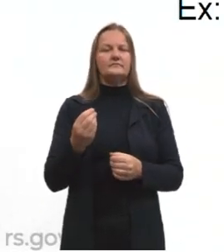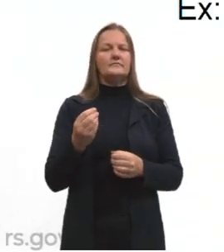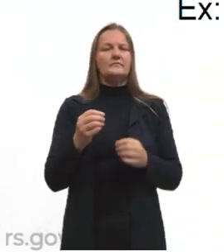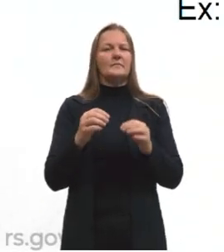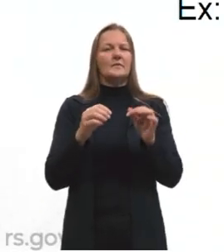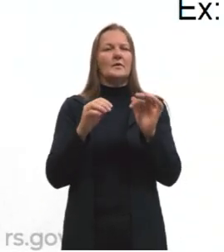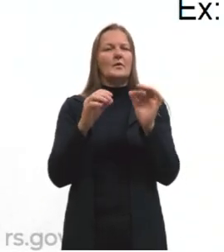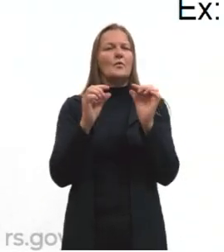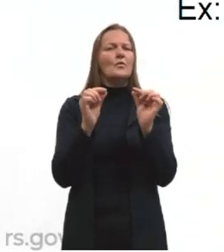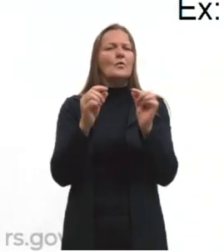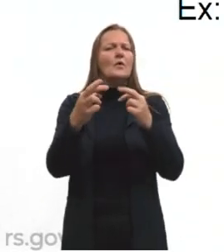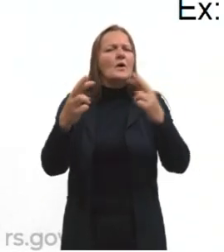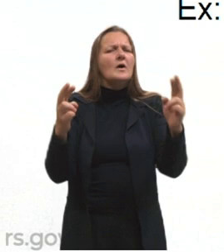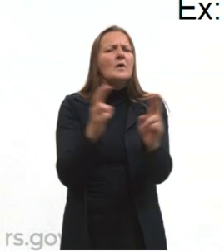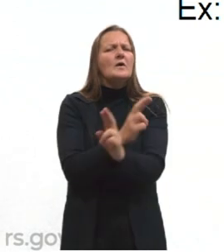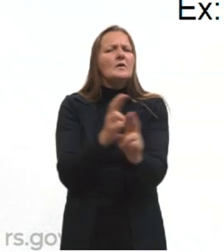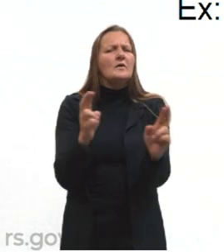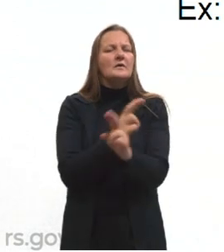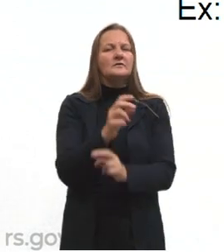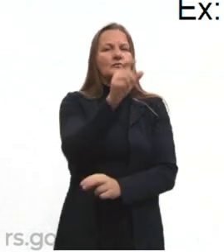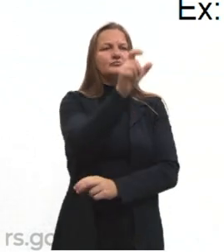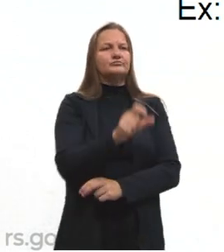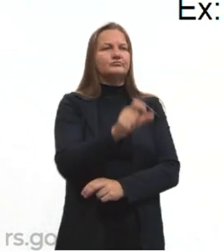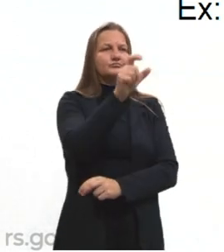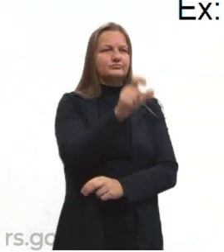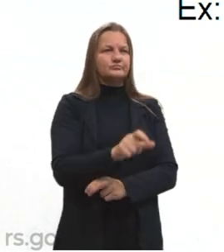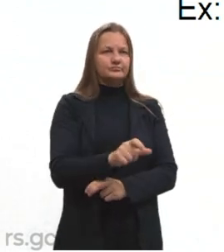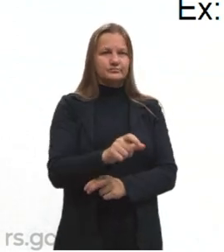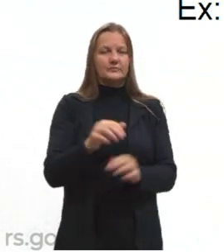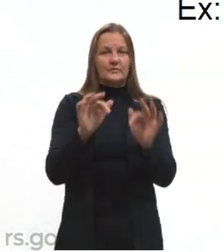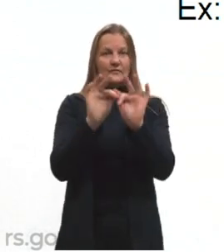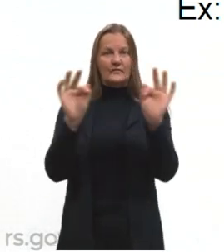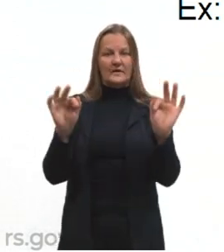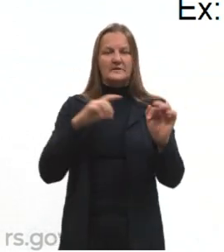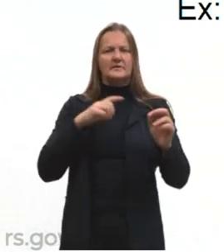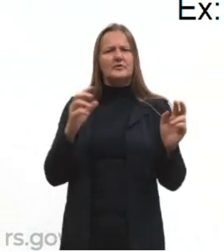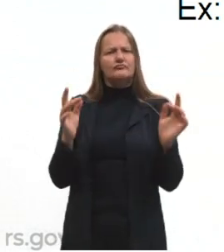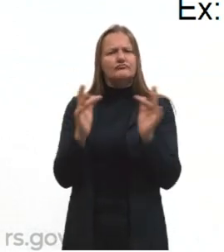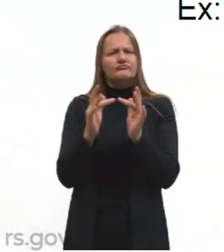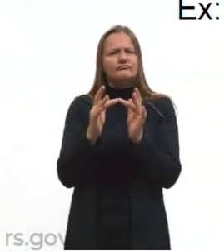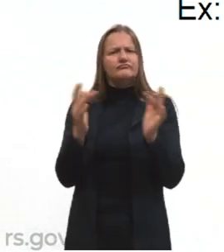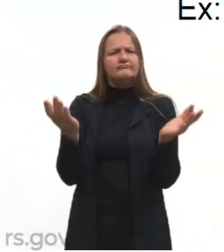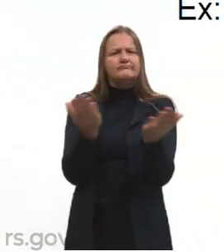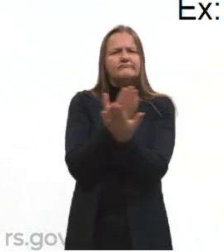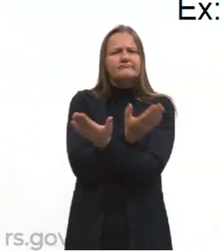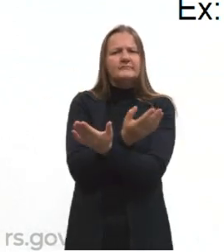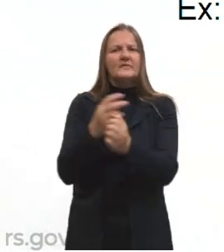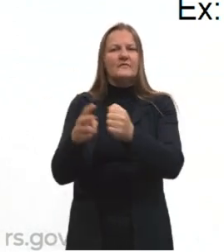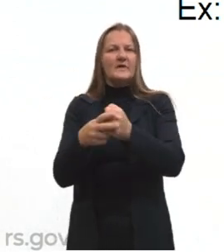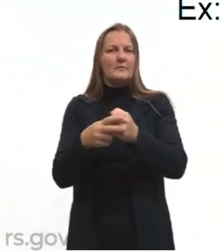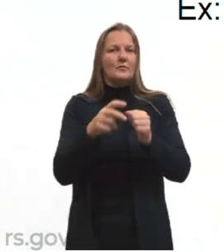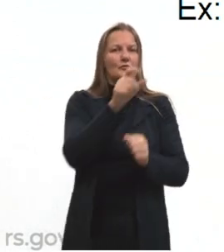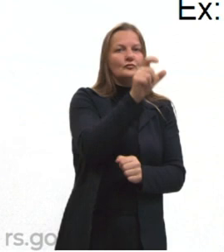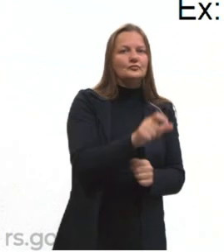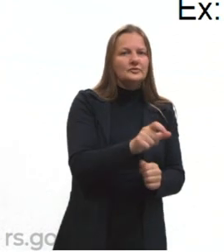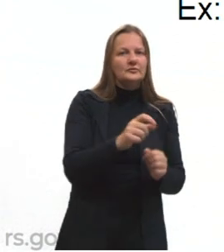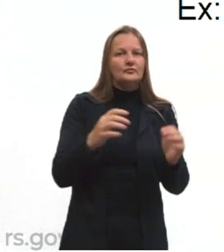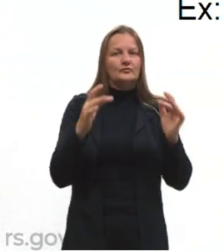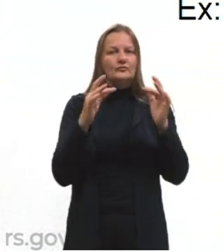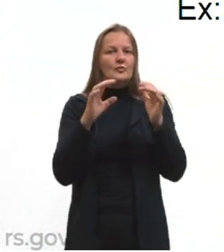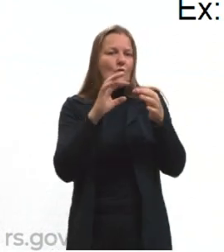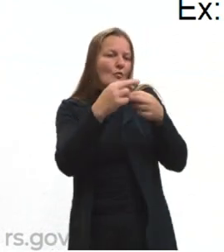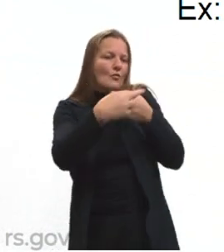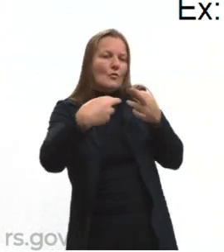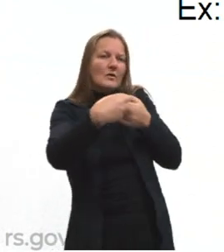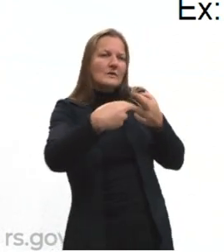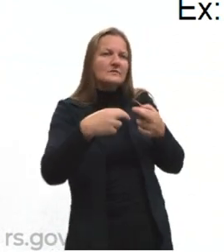está falando da relação que o sujeito da frase vai estabelecer com o verbo. Então, que tipo de relação